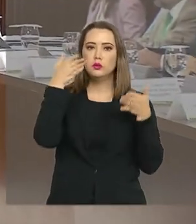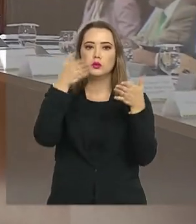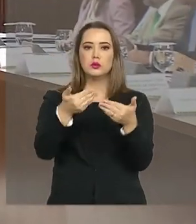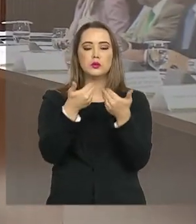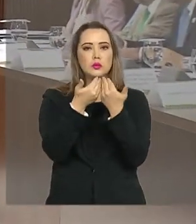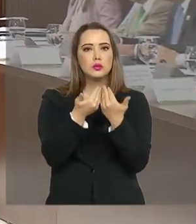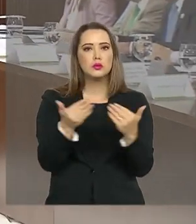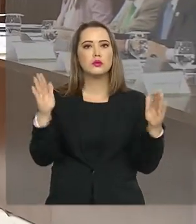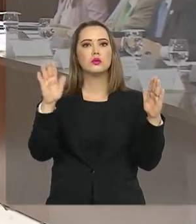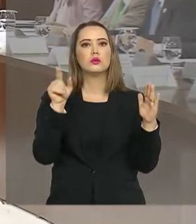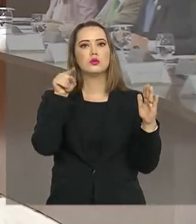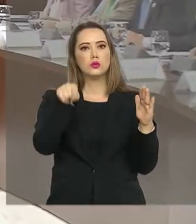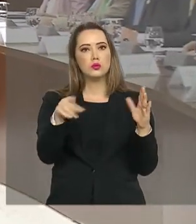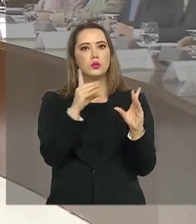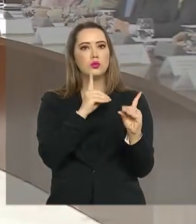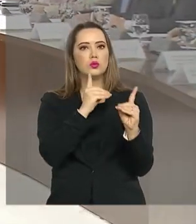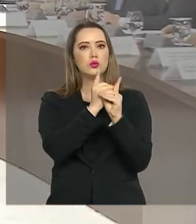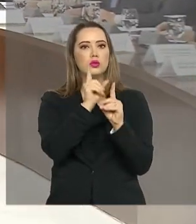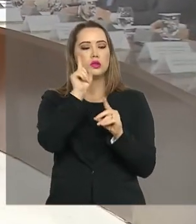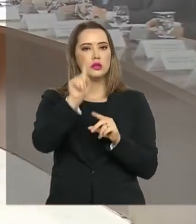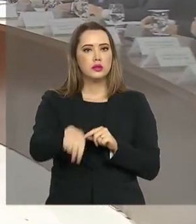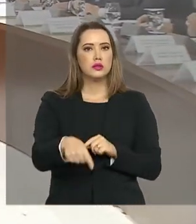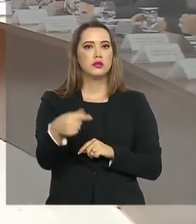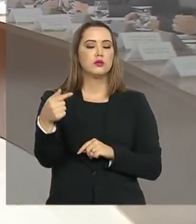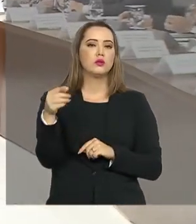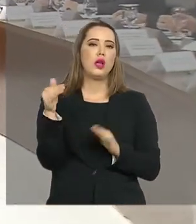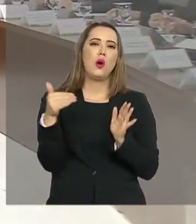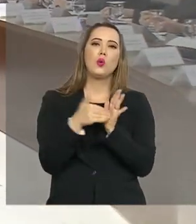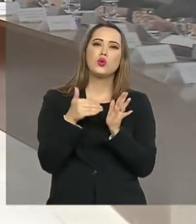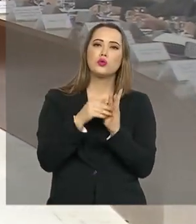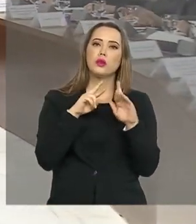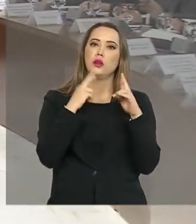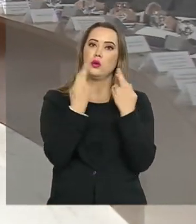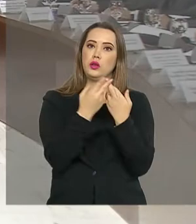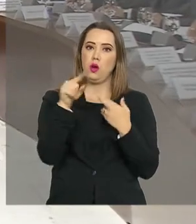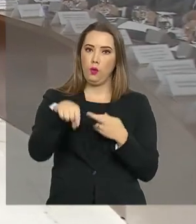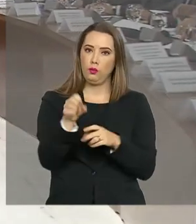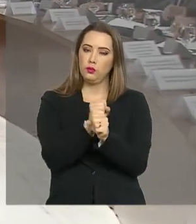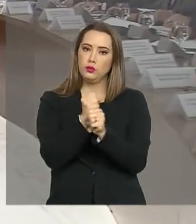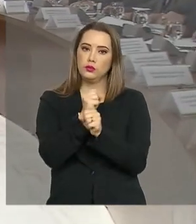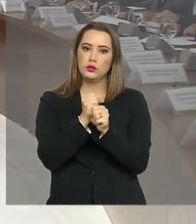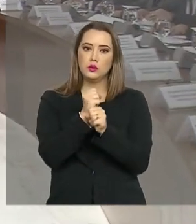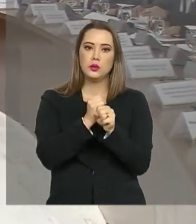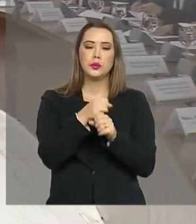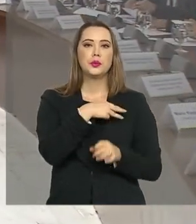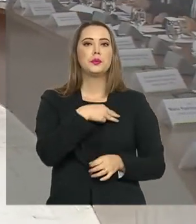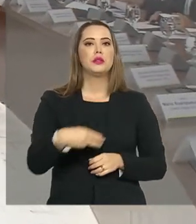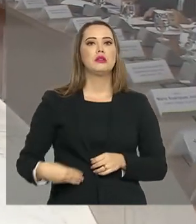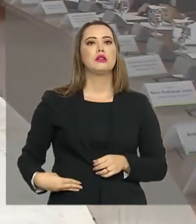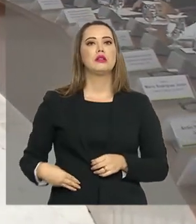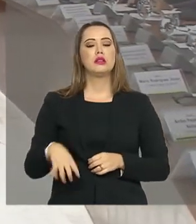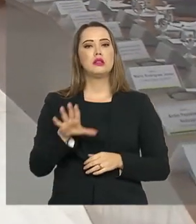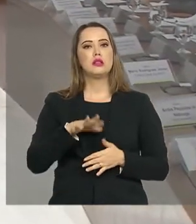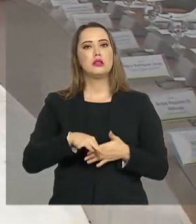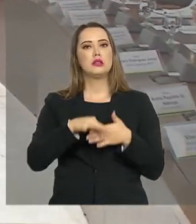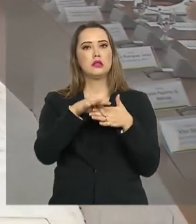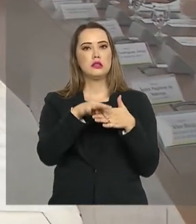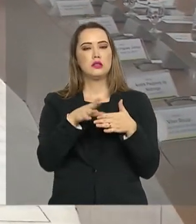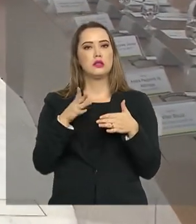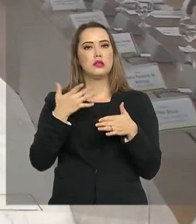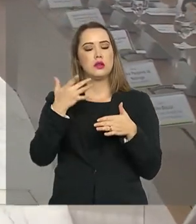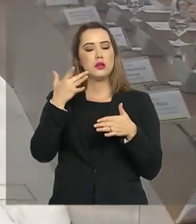participou da abertura deste encontro. Esta é a última reunião do ano. O ministro-chefe da Casa Civil, Onyx